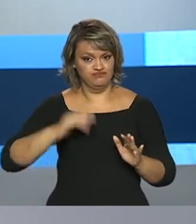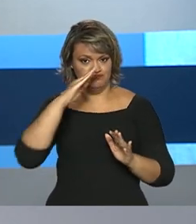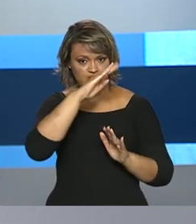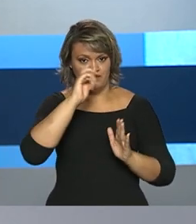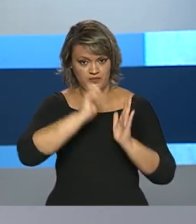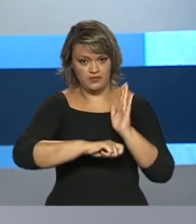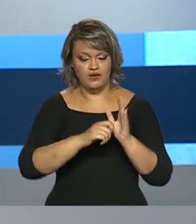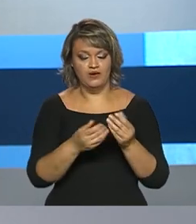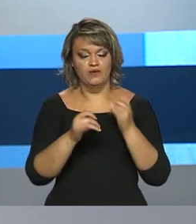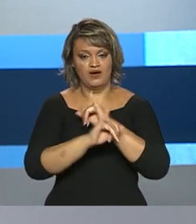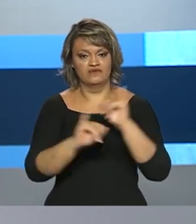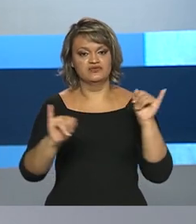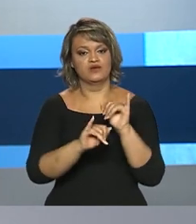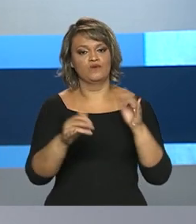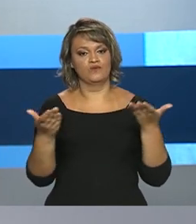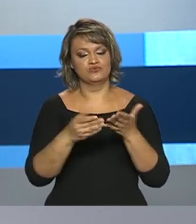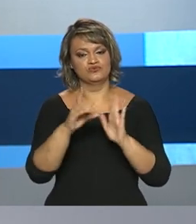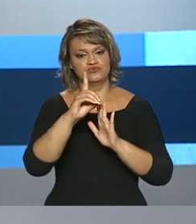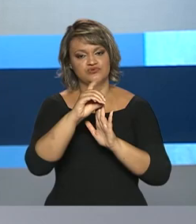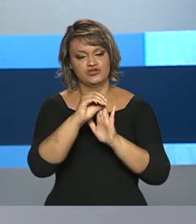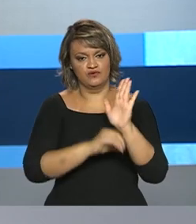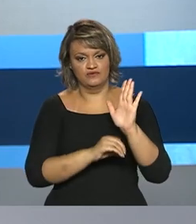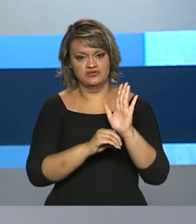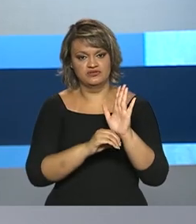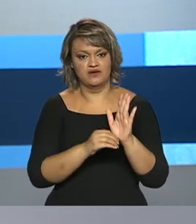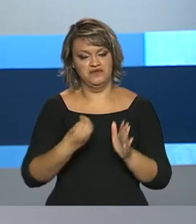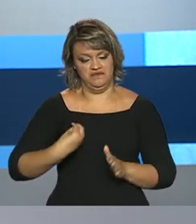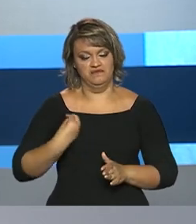foi publicada hoje no Diário Oficial da União e já está em vigor.